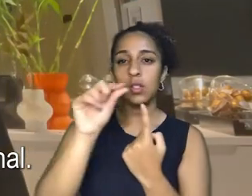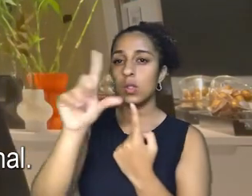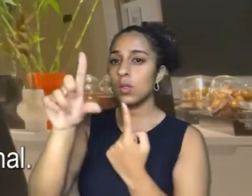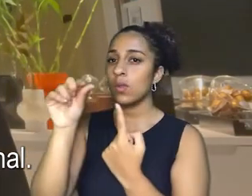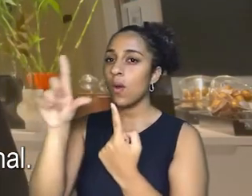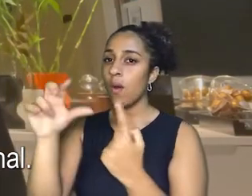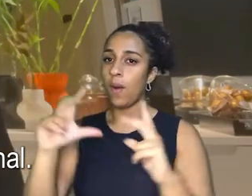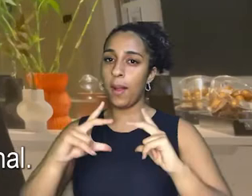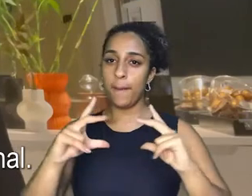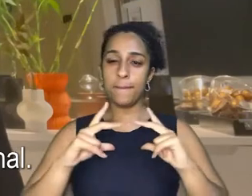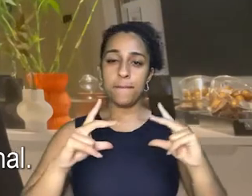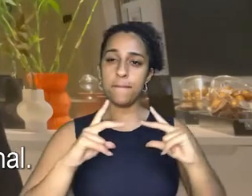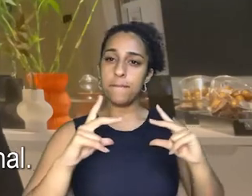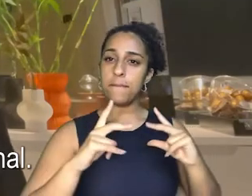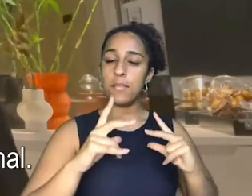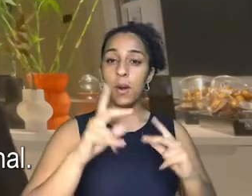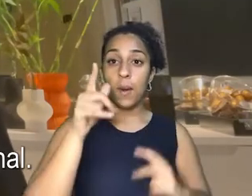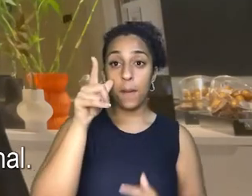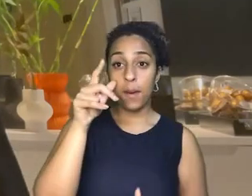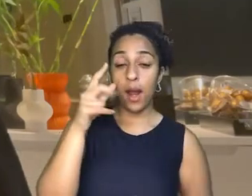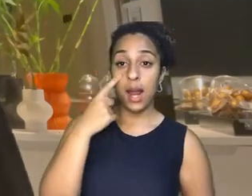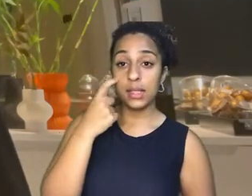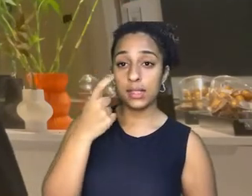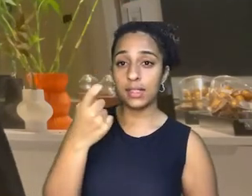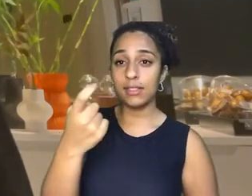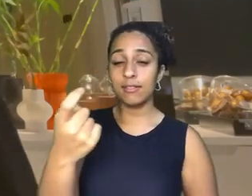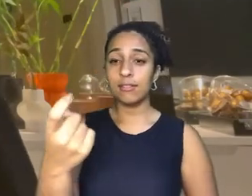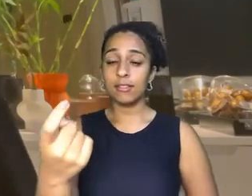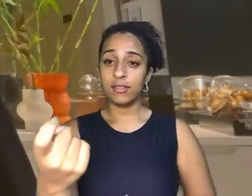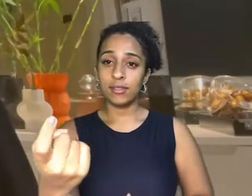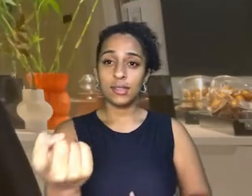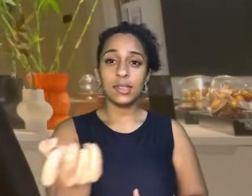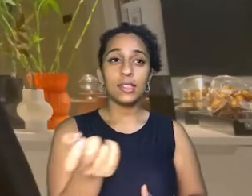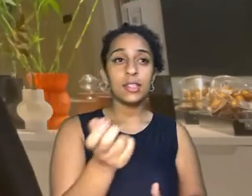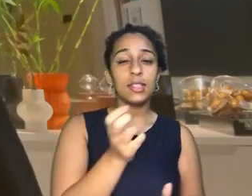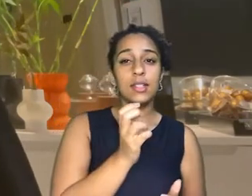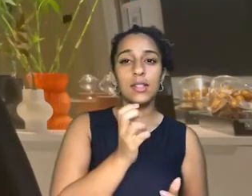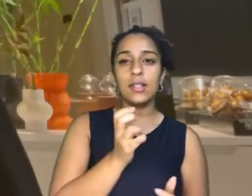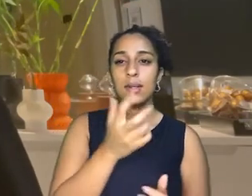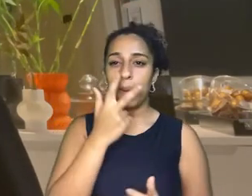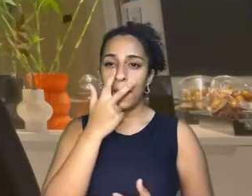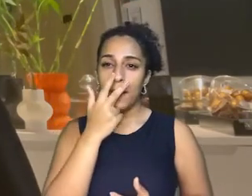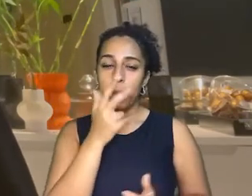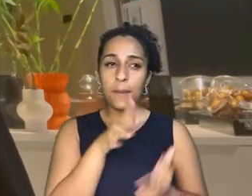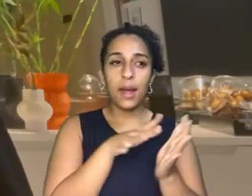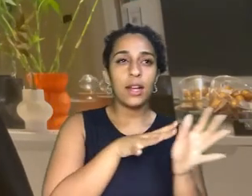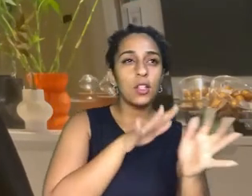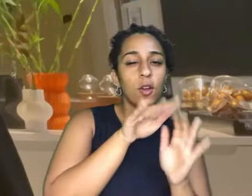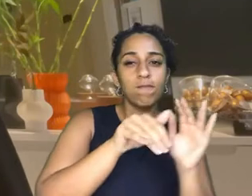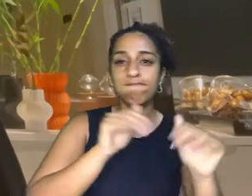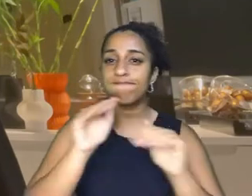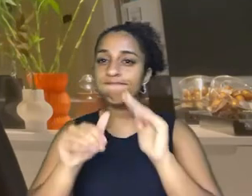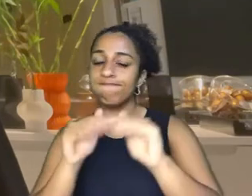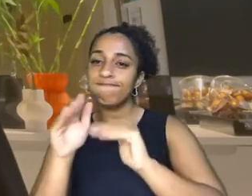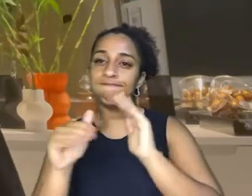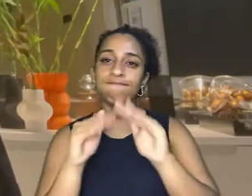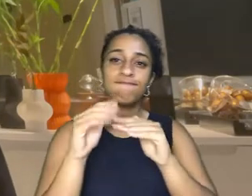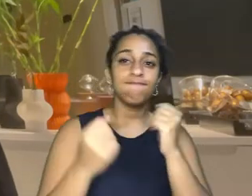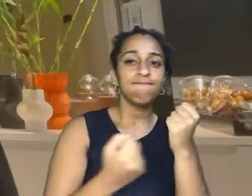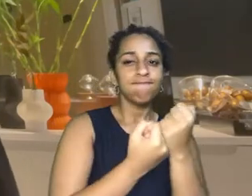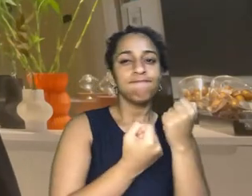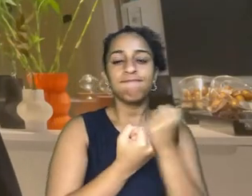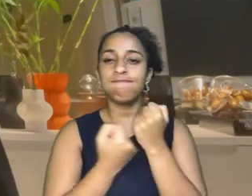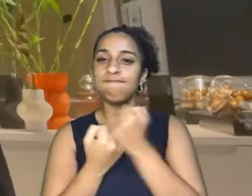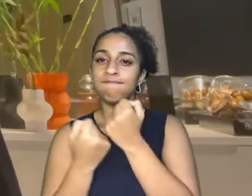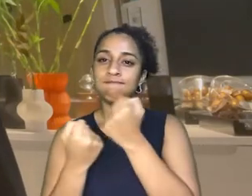internacional, e vai buscar aliados dentro desse cenário internacional. Como eu disse, passa a um jogador, jogador ativo, e